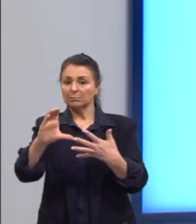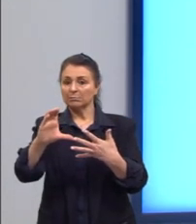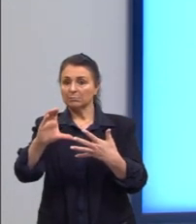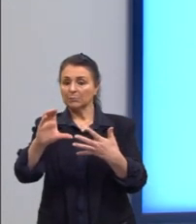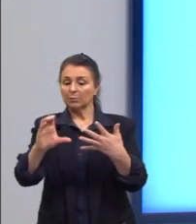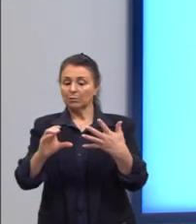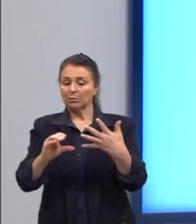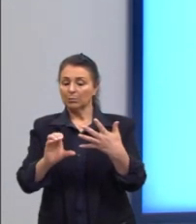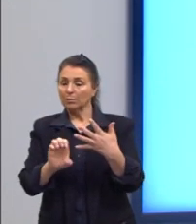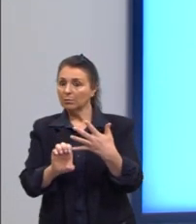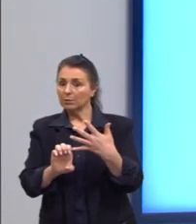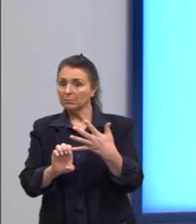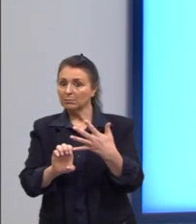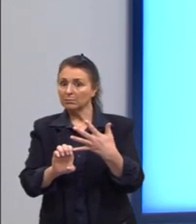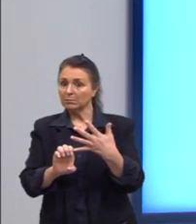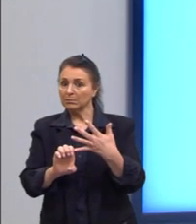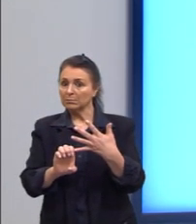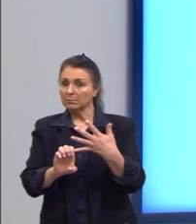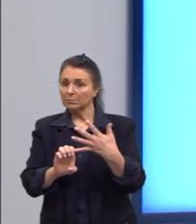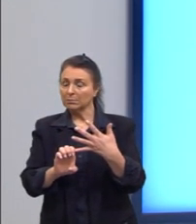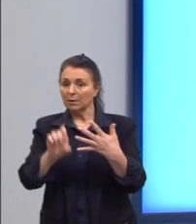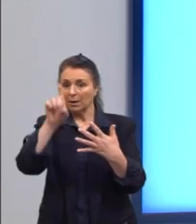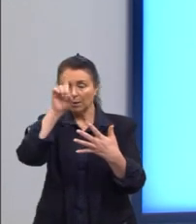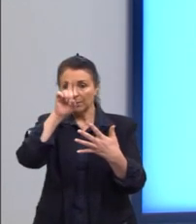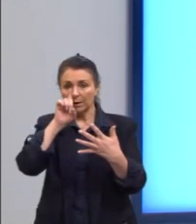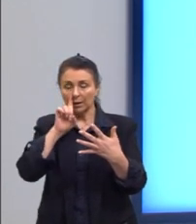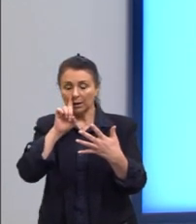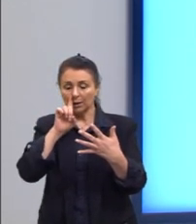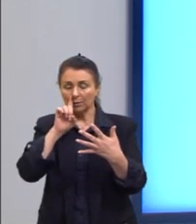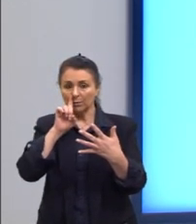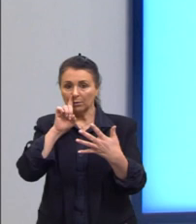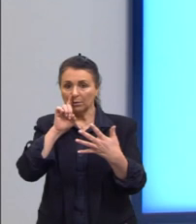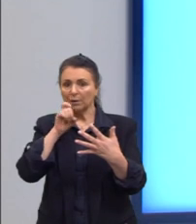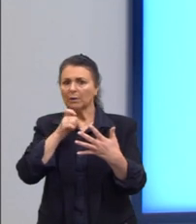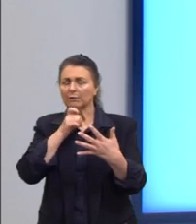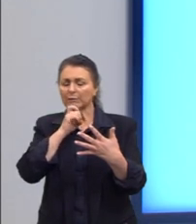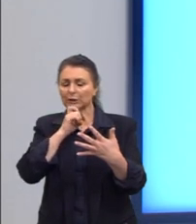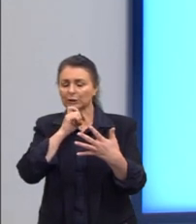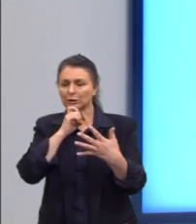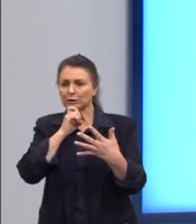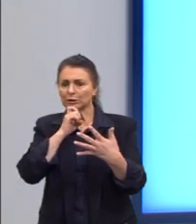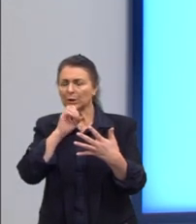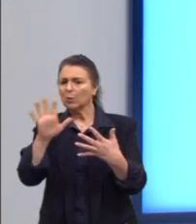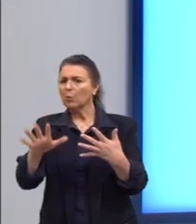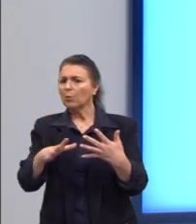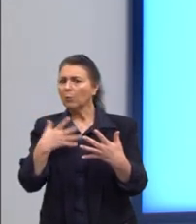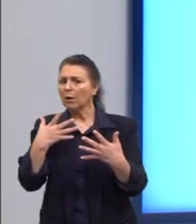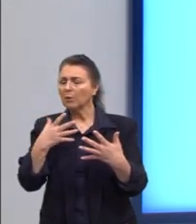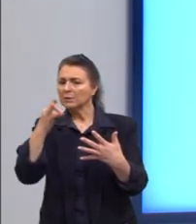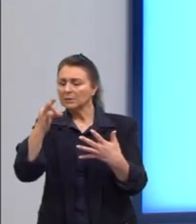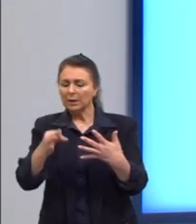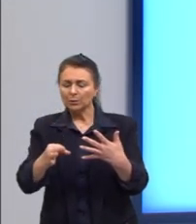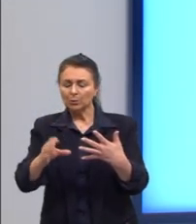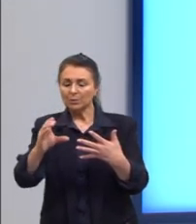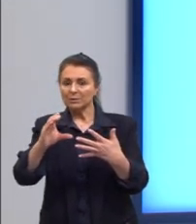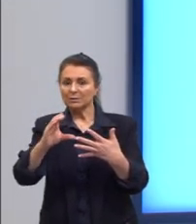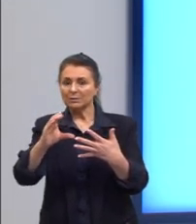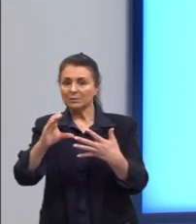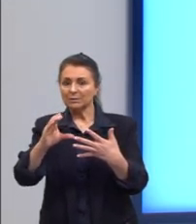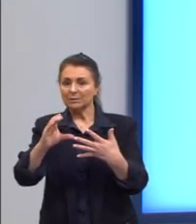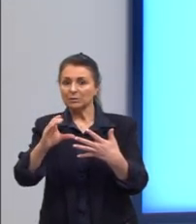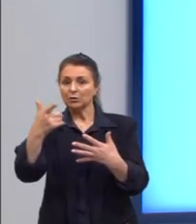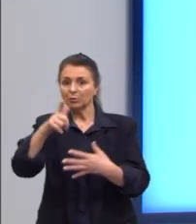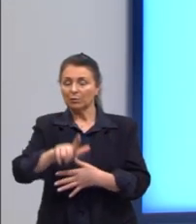Amarelo pode ser a C ou a E. E verde, novamente, a C. Alternativa C. Verde, só para